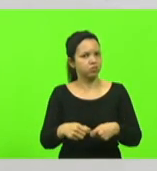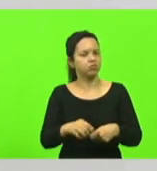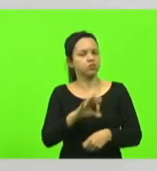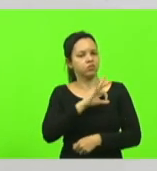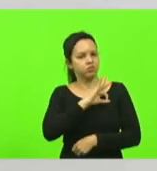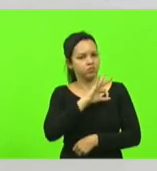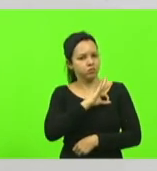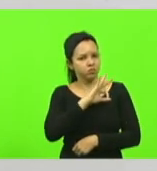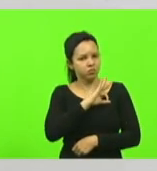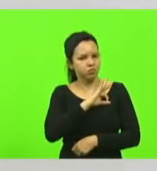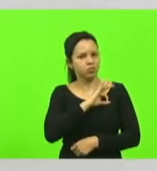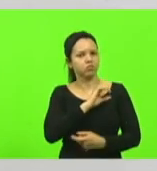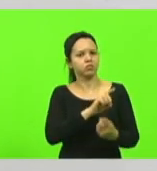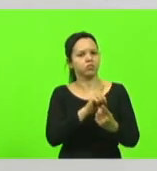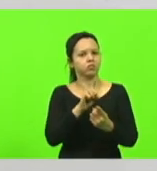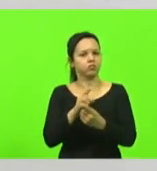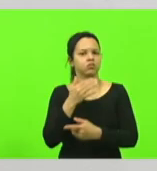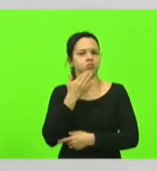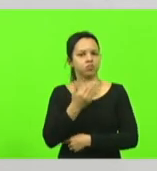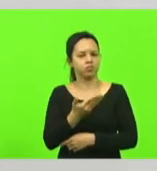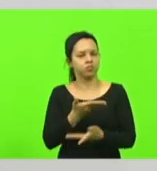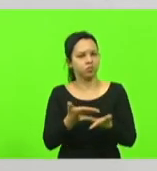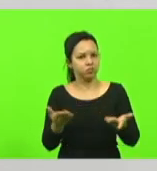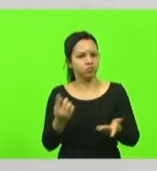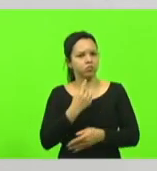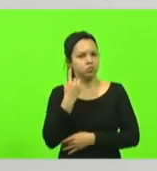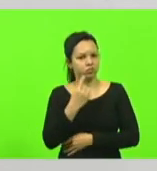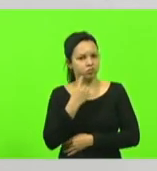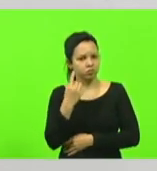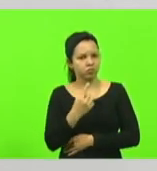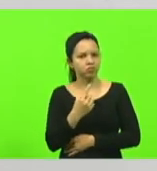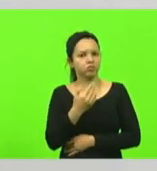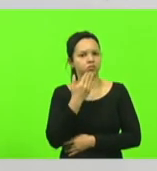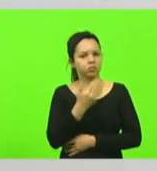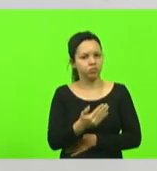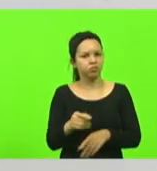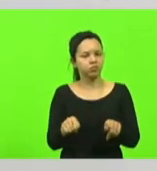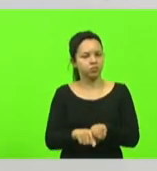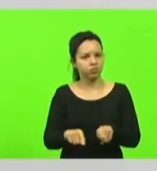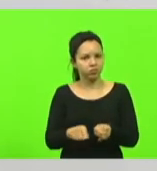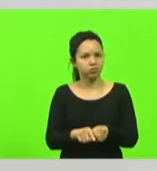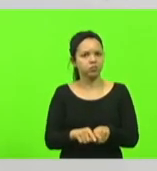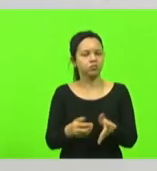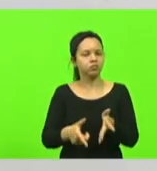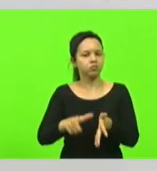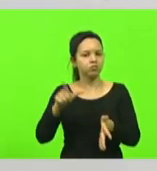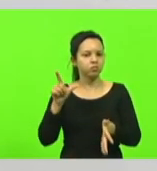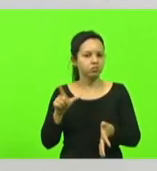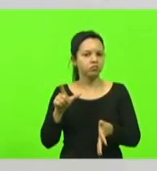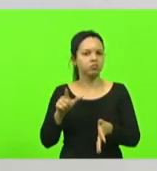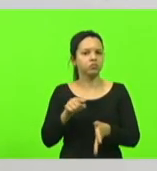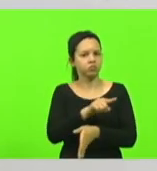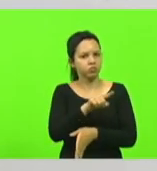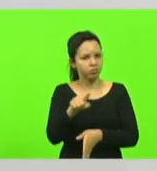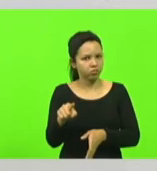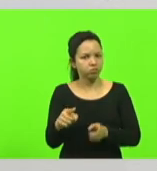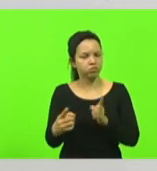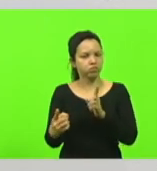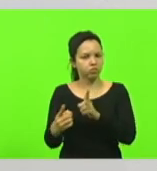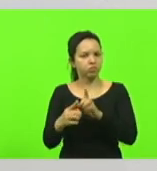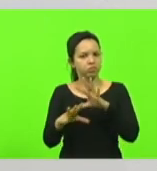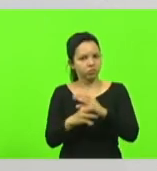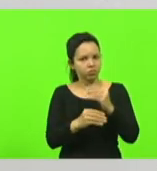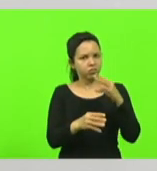então peço aos deputados dessa casa também que reforcem eu pedi anteriormente quando for hoje quando forem procurados pelas emendas